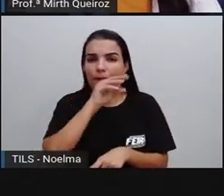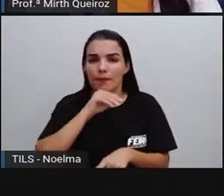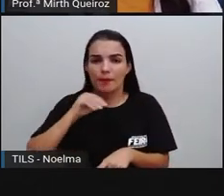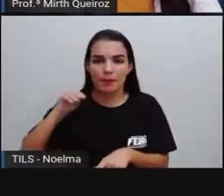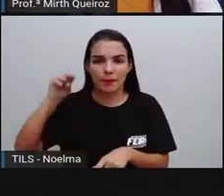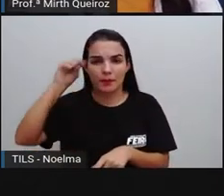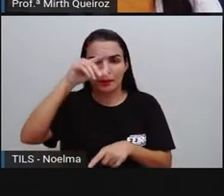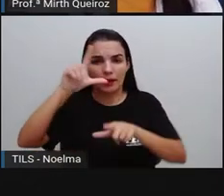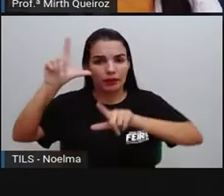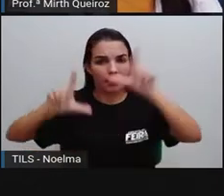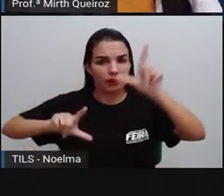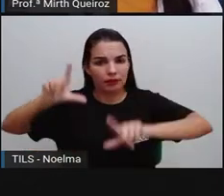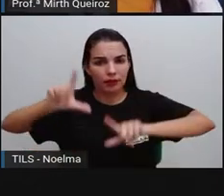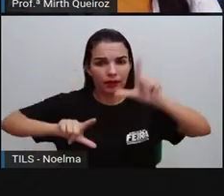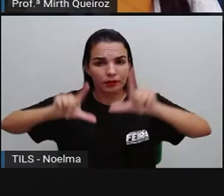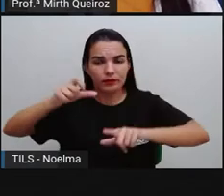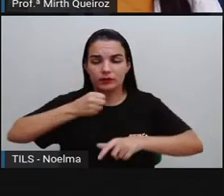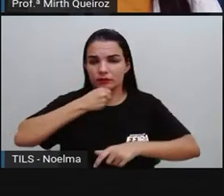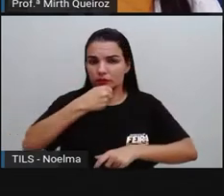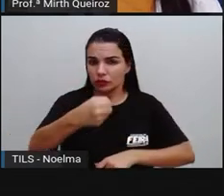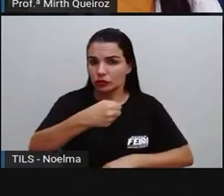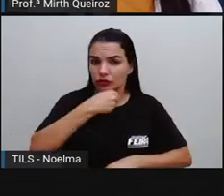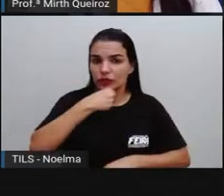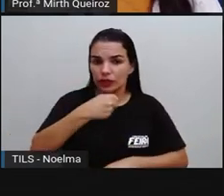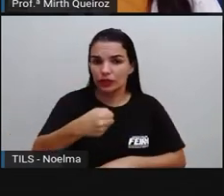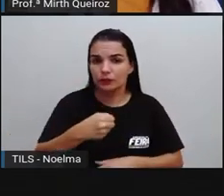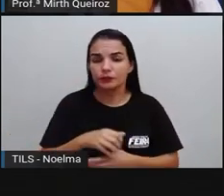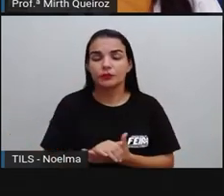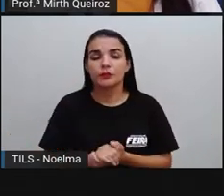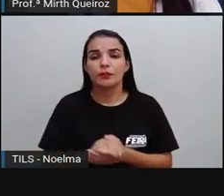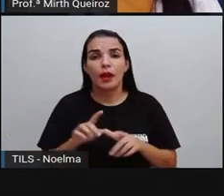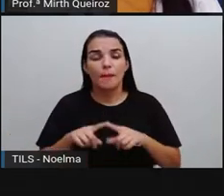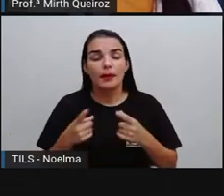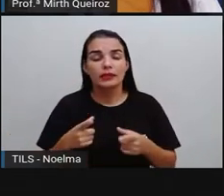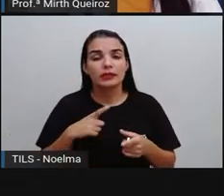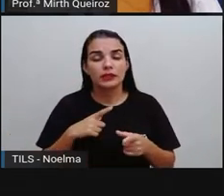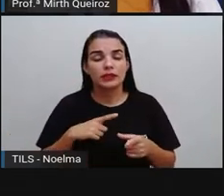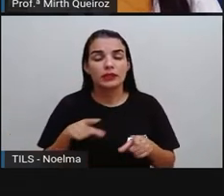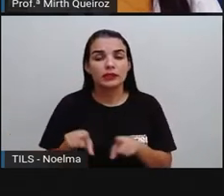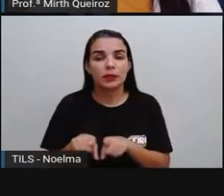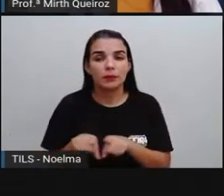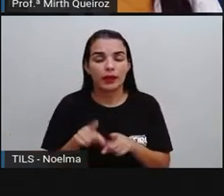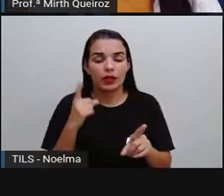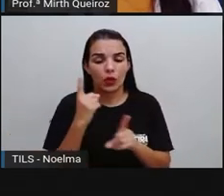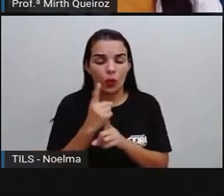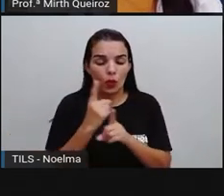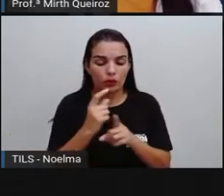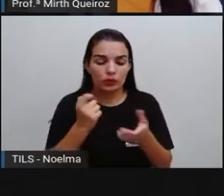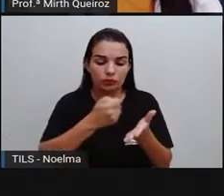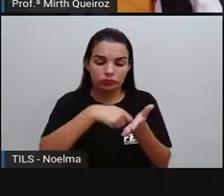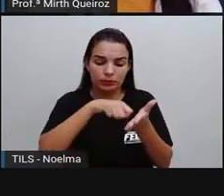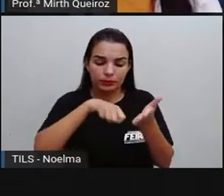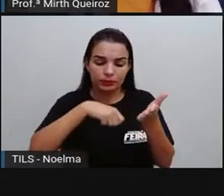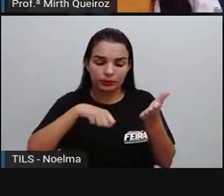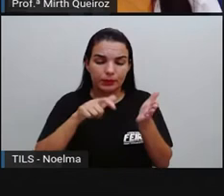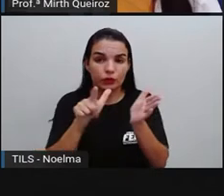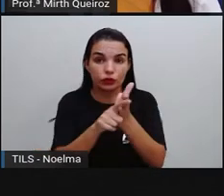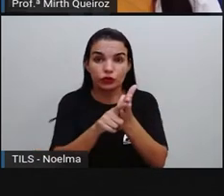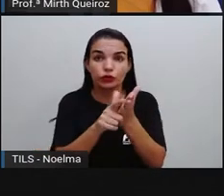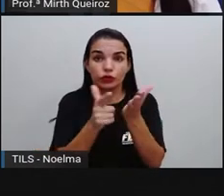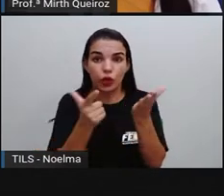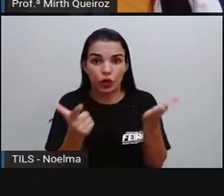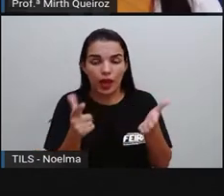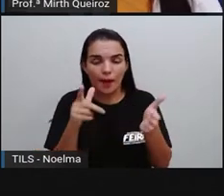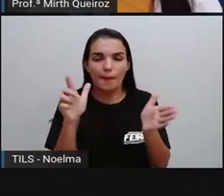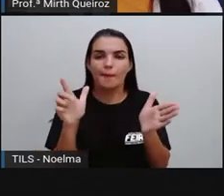através dos jornais televisivos. Mas a gente encontra também na forma escrita, como os próprios jornais em